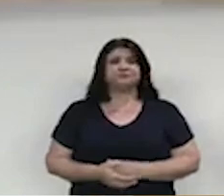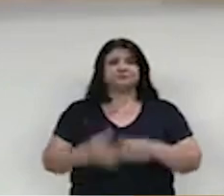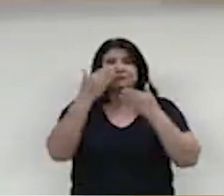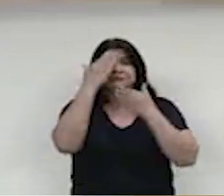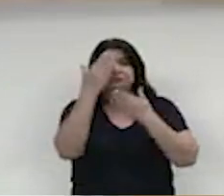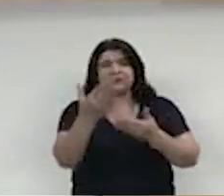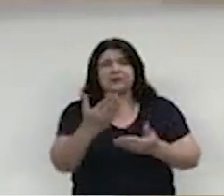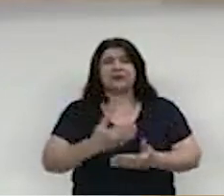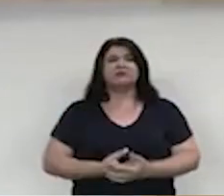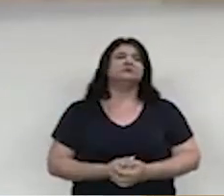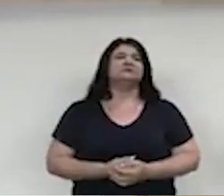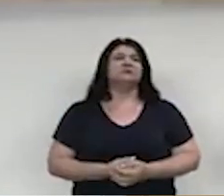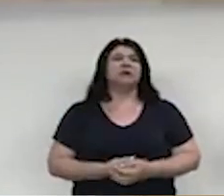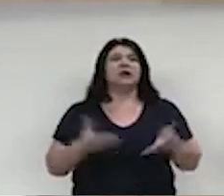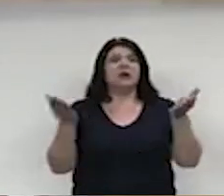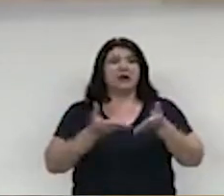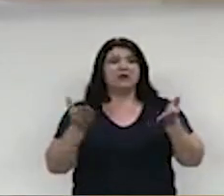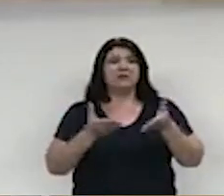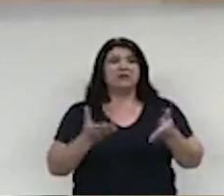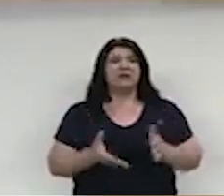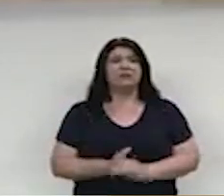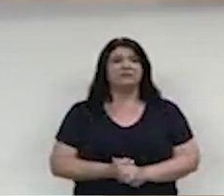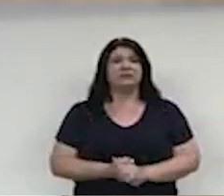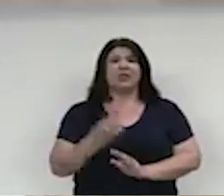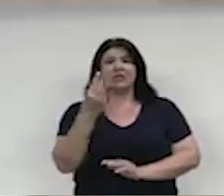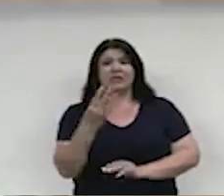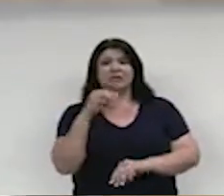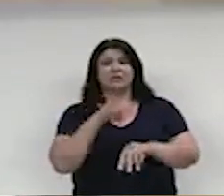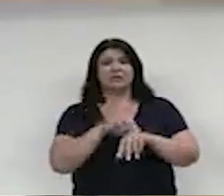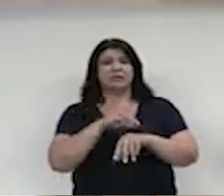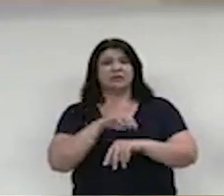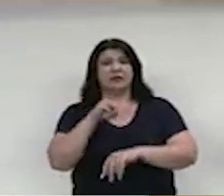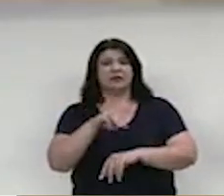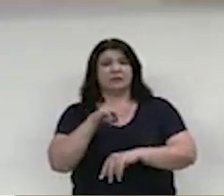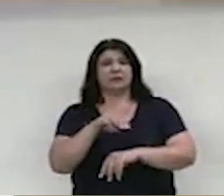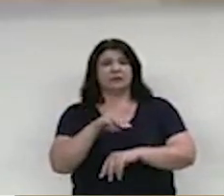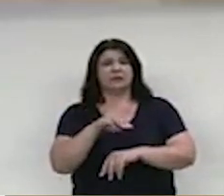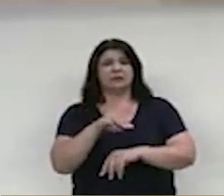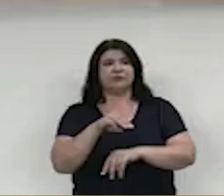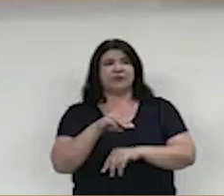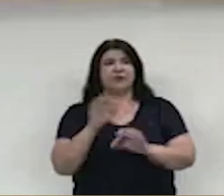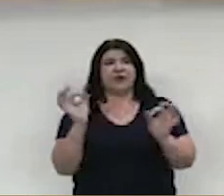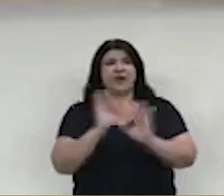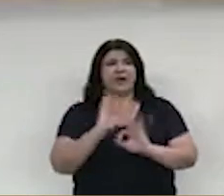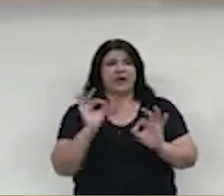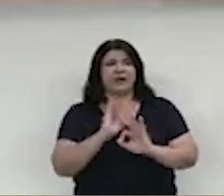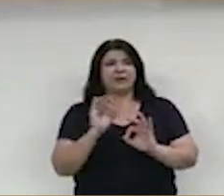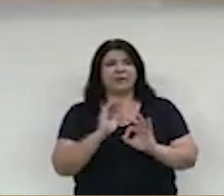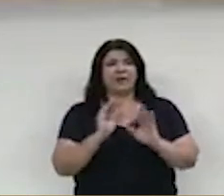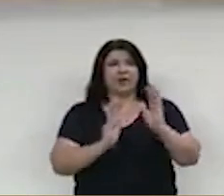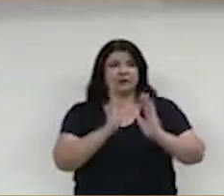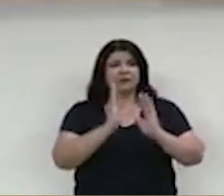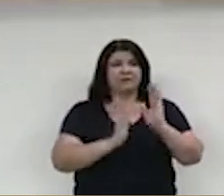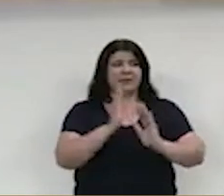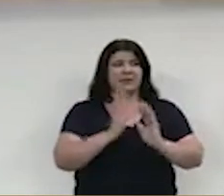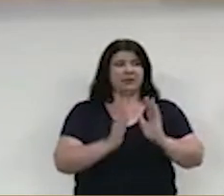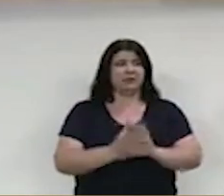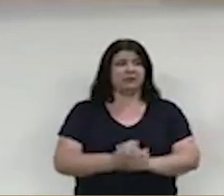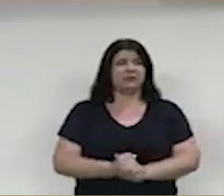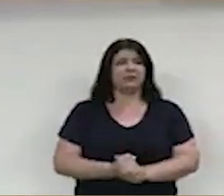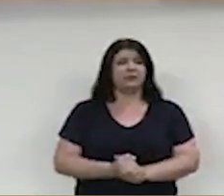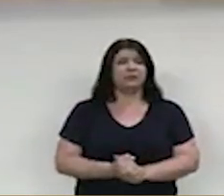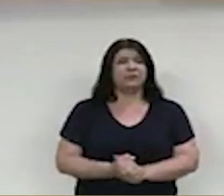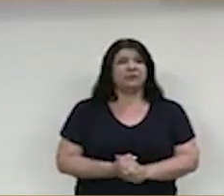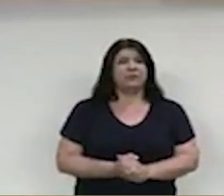Eu agora tenho três minutos e meio do meu tempo regimental, fazendo menção aqui